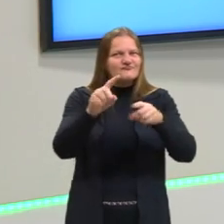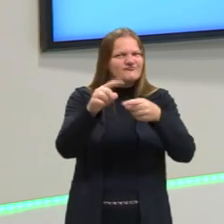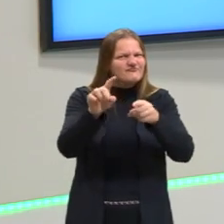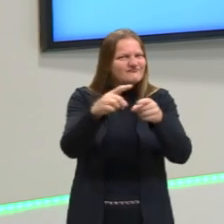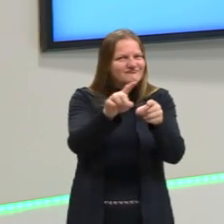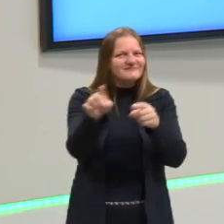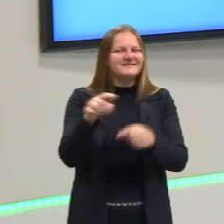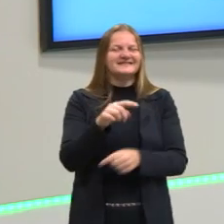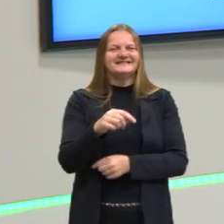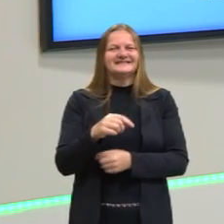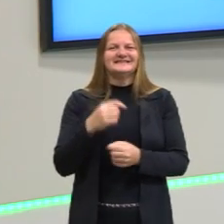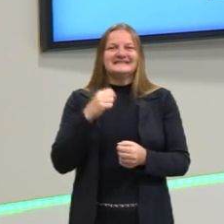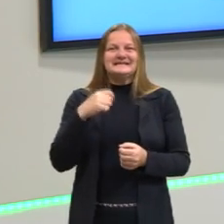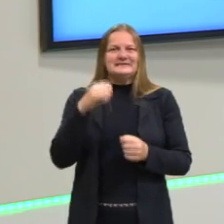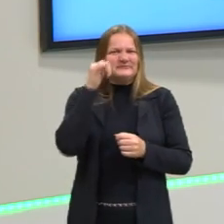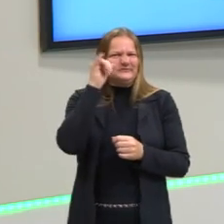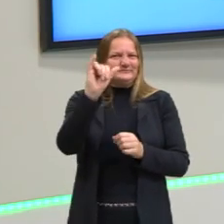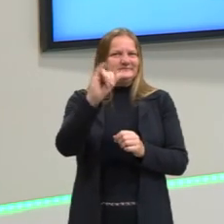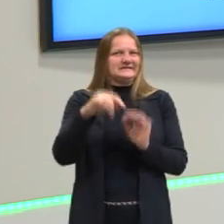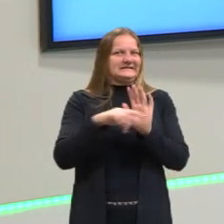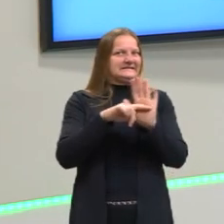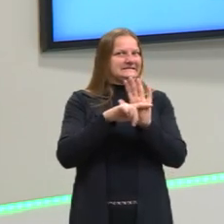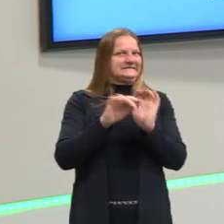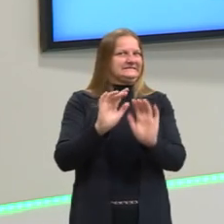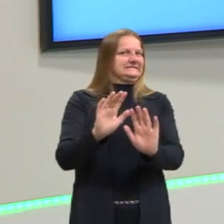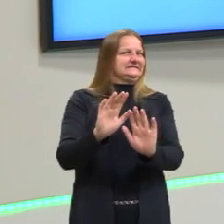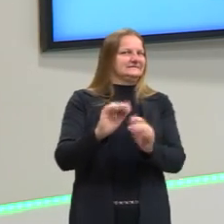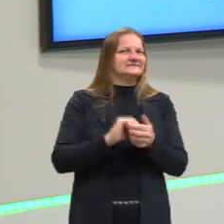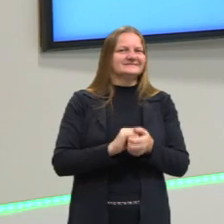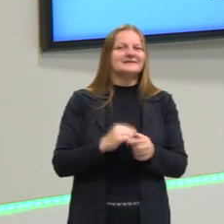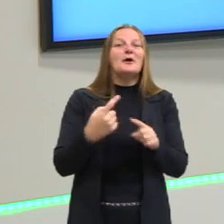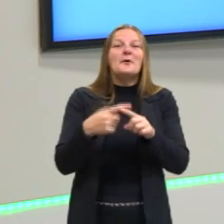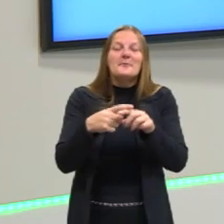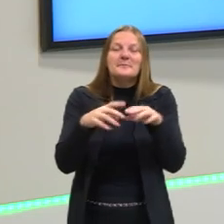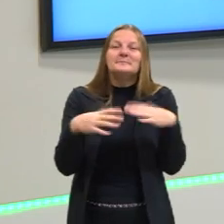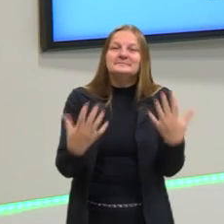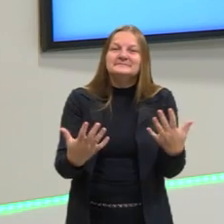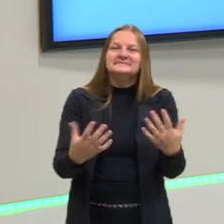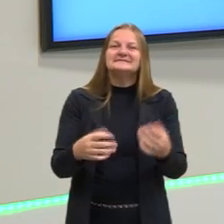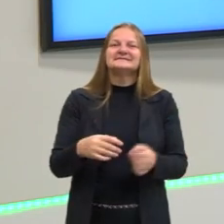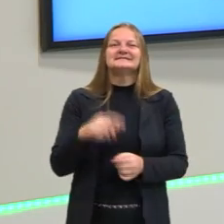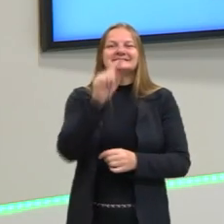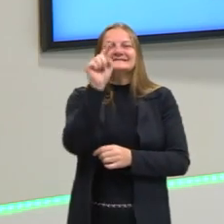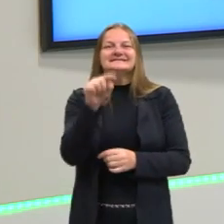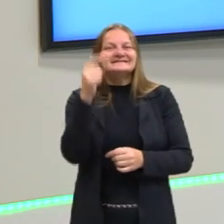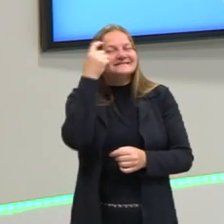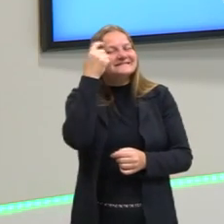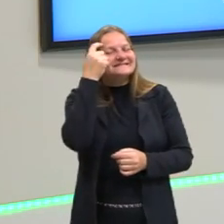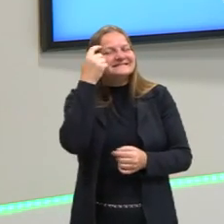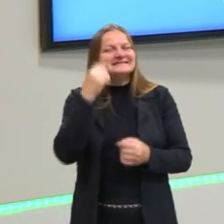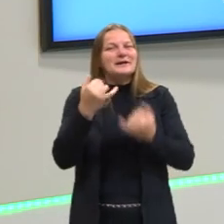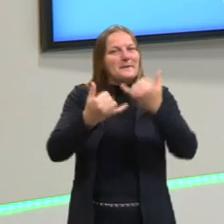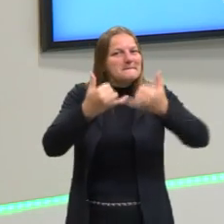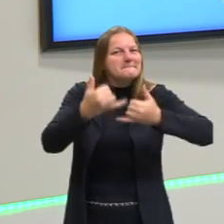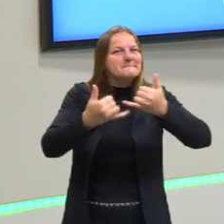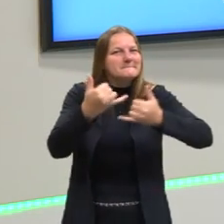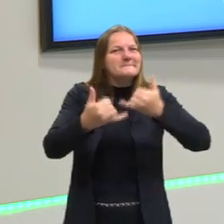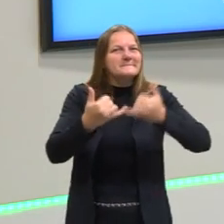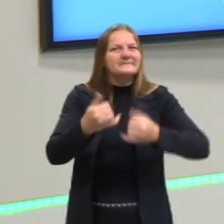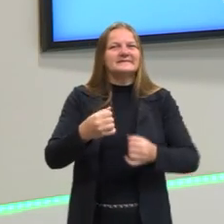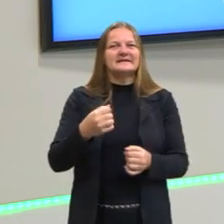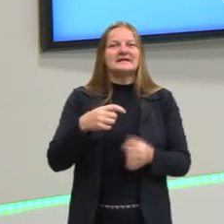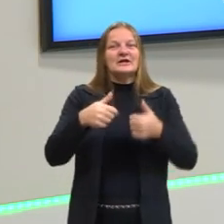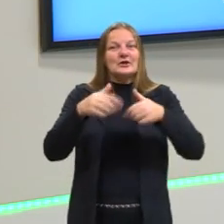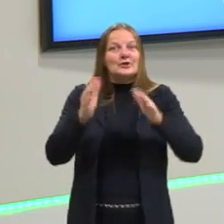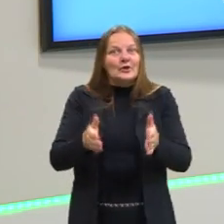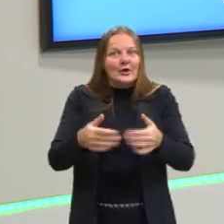se a gente deve ou não evitar os números negativos. Aqui, nós não estamos nos referindo a pessoas, claro que isso é uma brincadeira, estamos aqui,